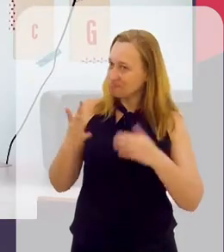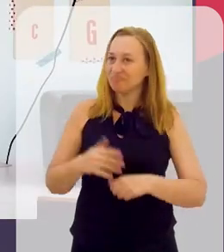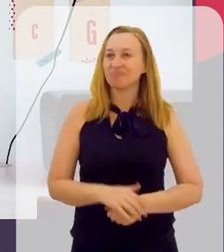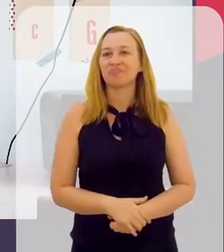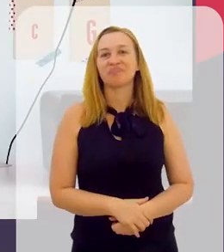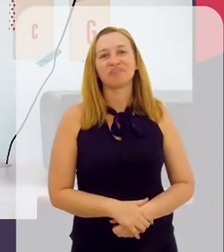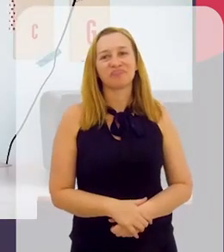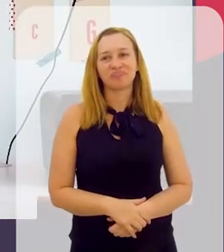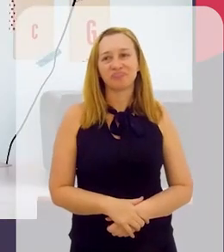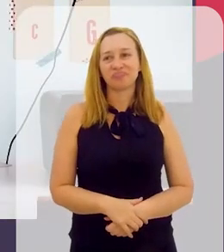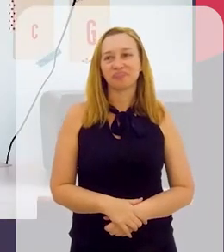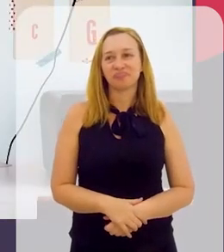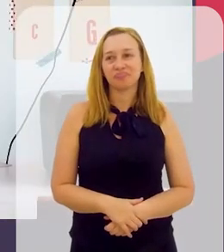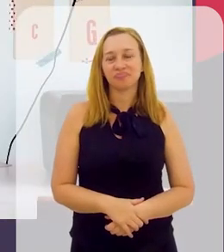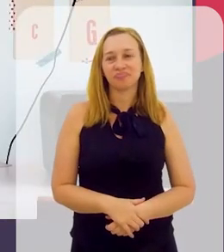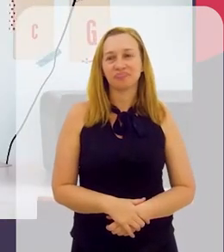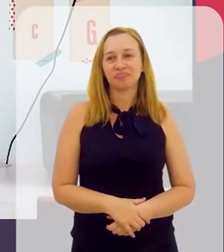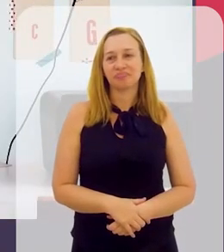Primeiro doutor. Parabéns.